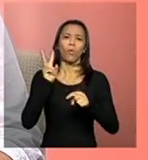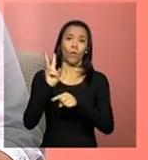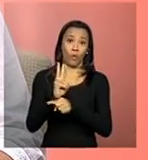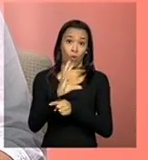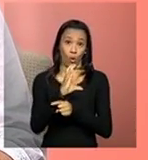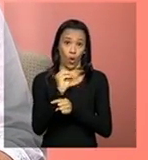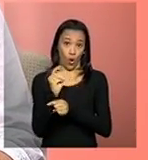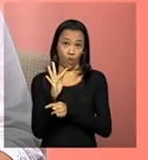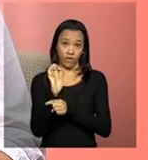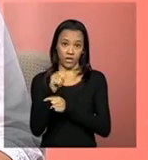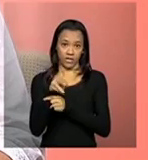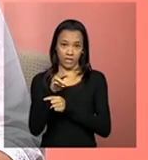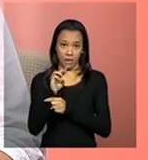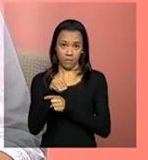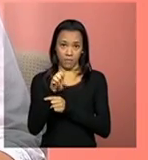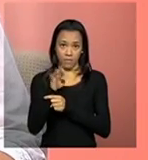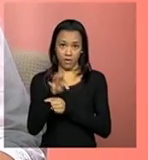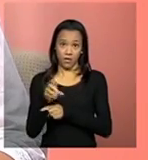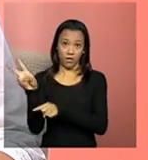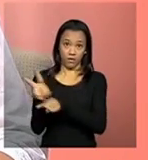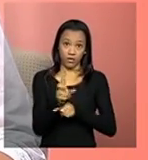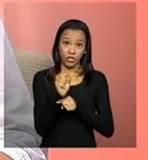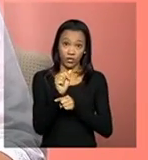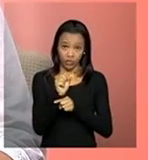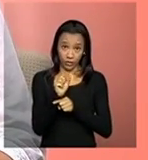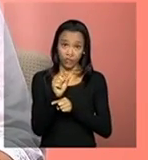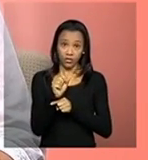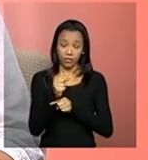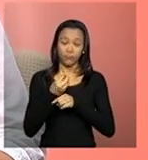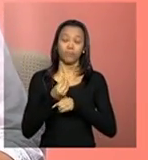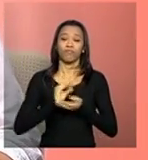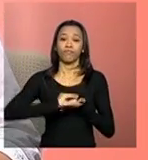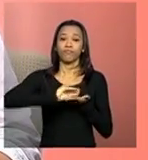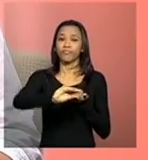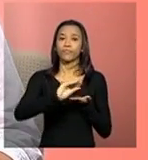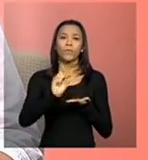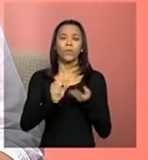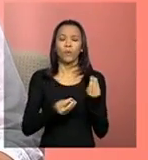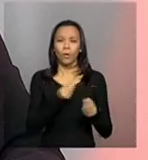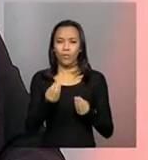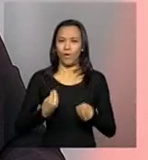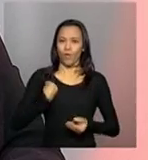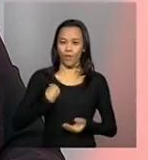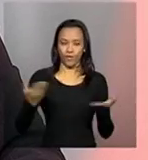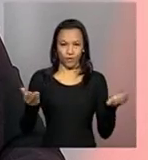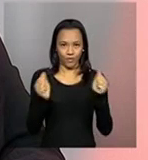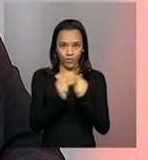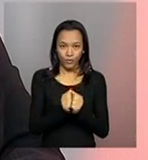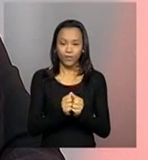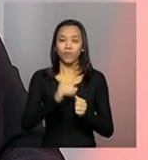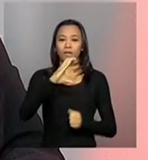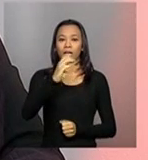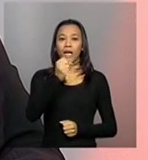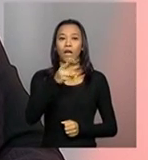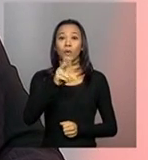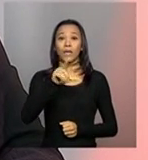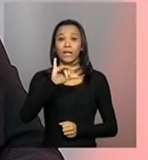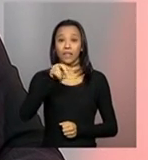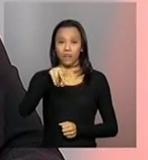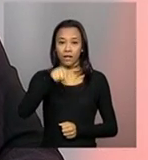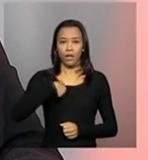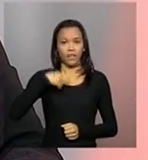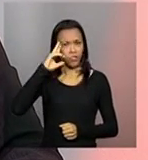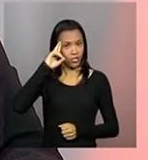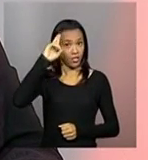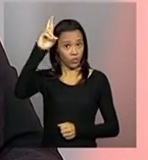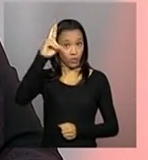o preenchimento. o programa Aprimora Rede. Estão conosco Carolina Gabes Stuck, diretora do departamento